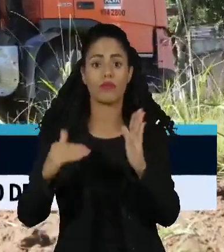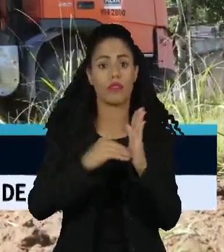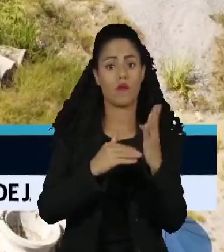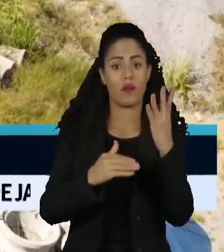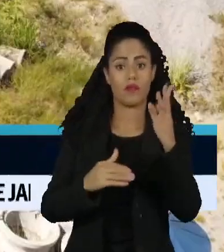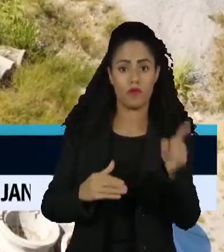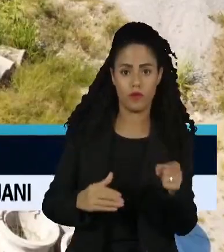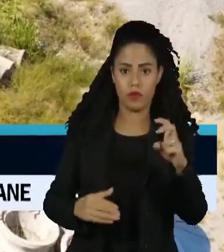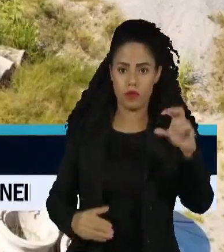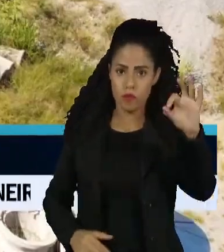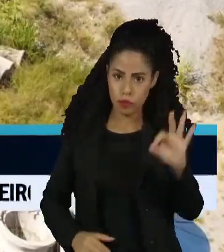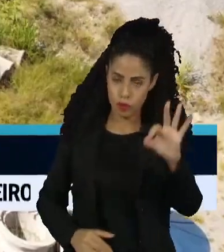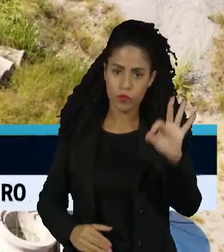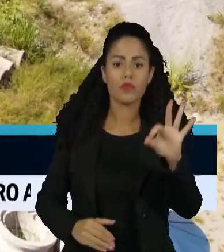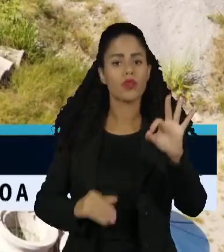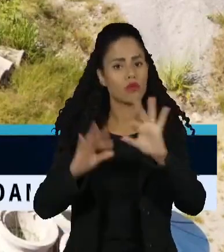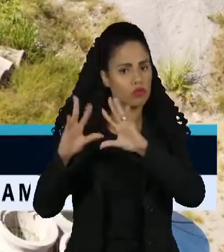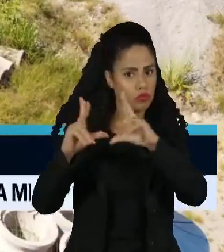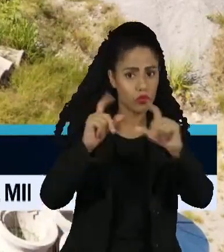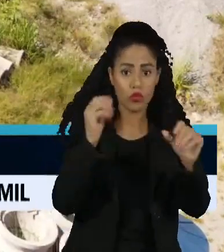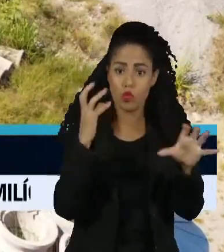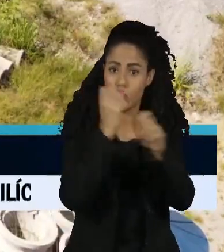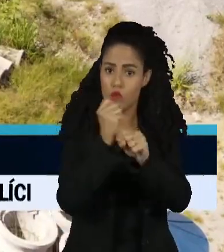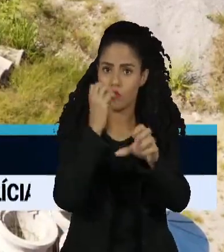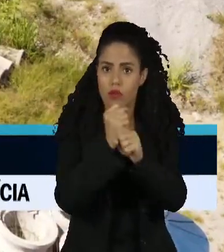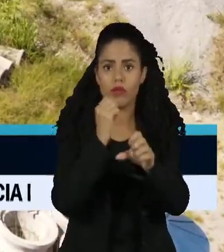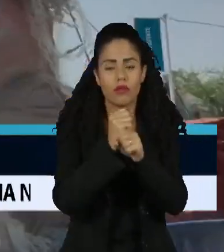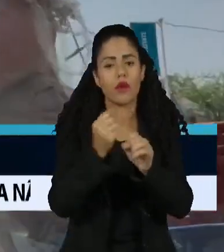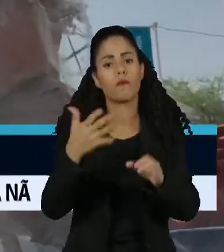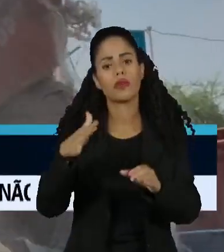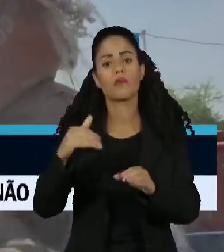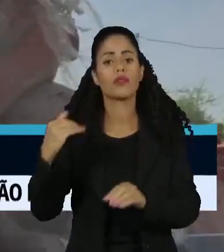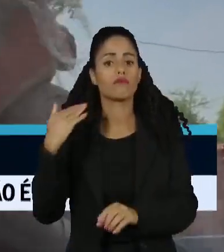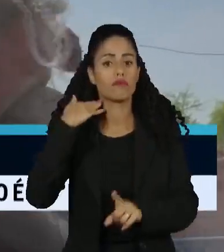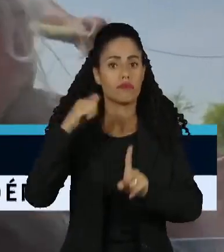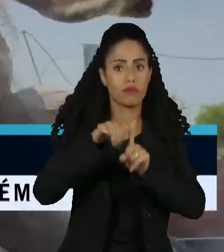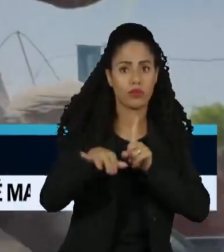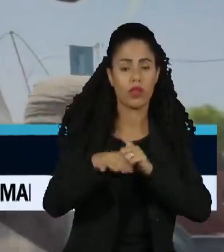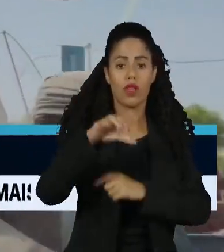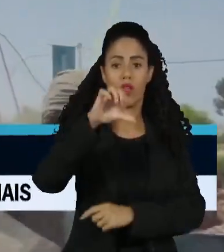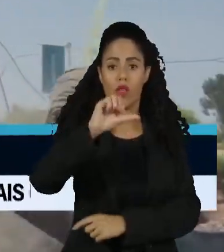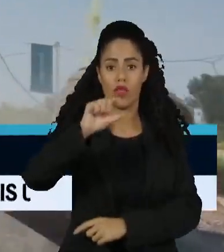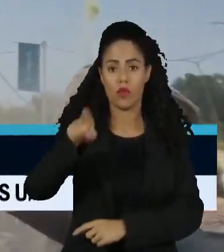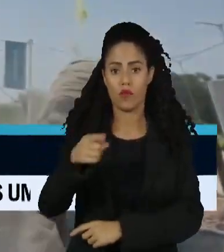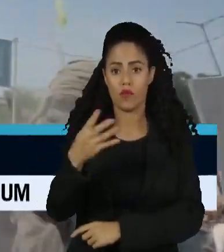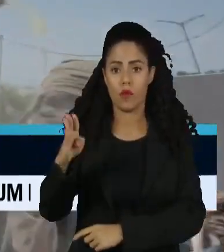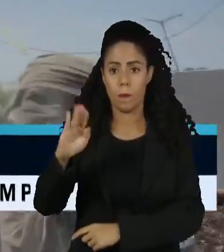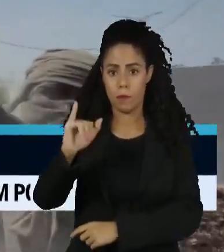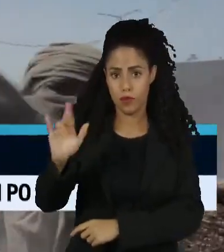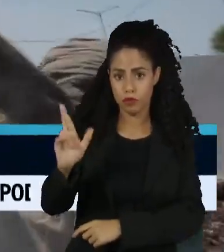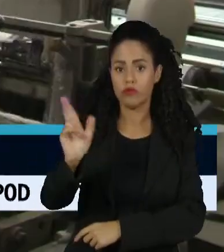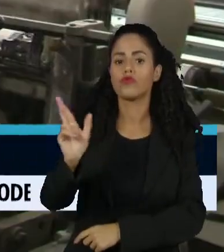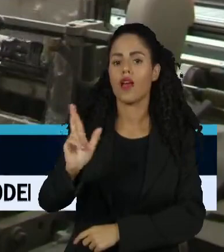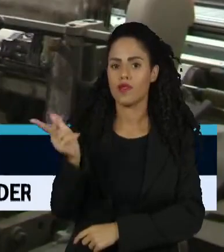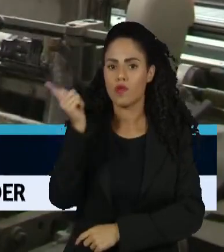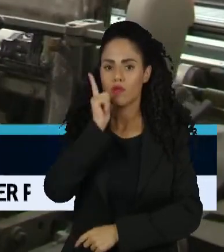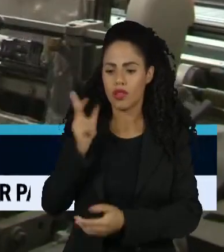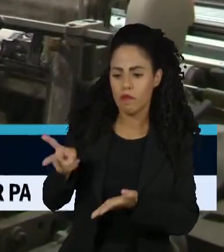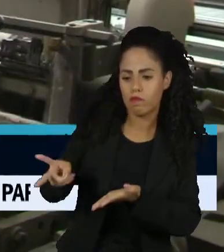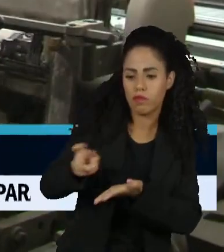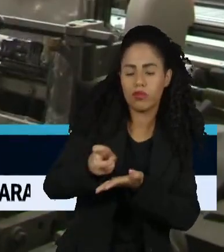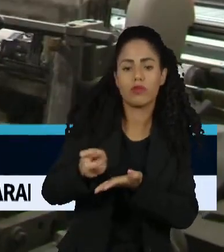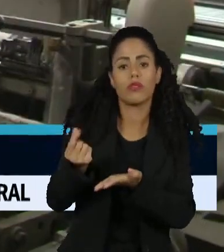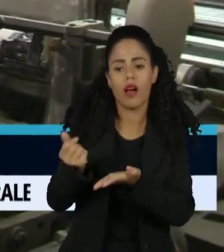% sobre a receita bruta. O custo para os cofres públicos é de mais de R$ 9 bilhões. A